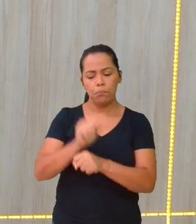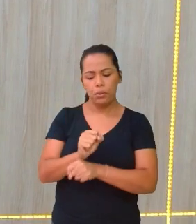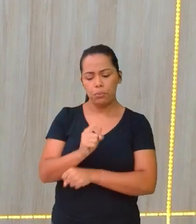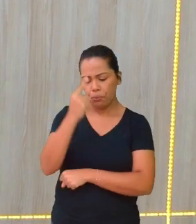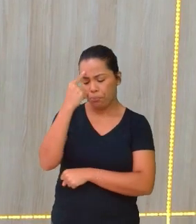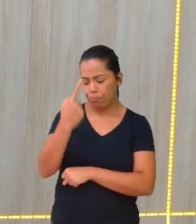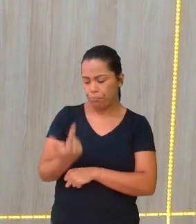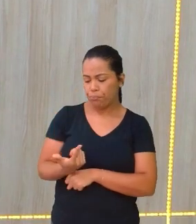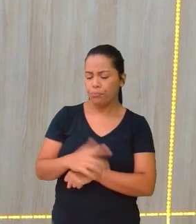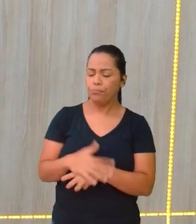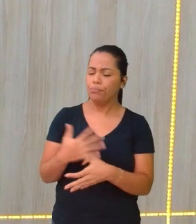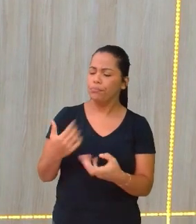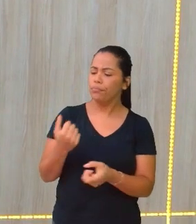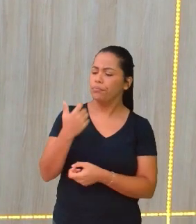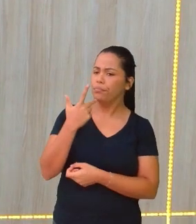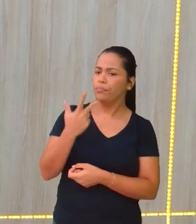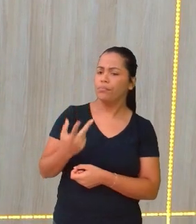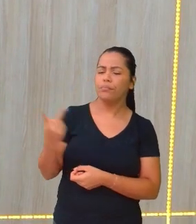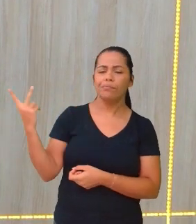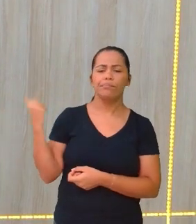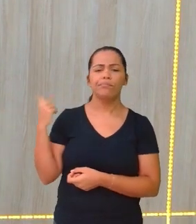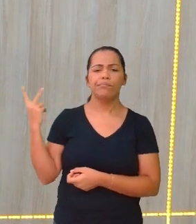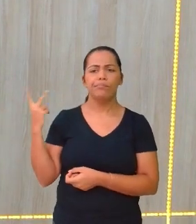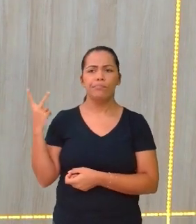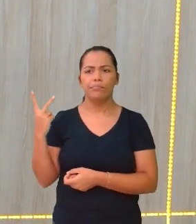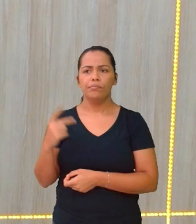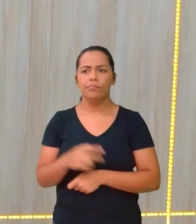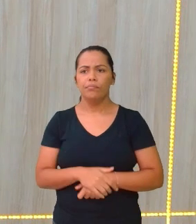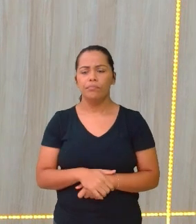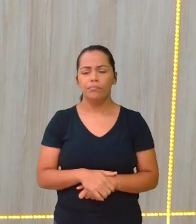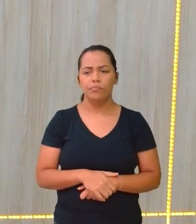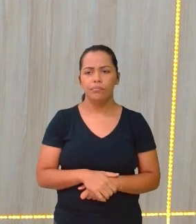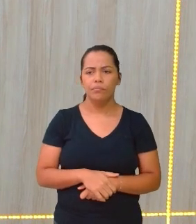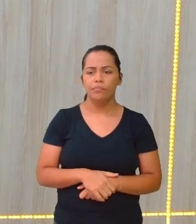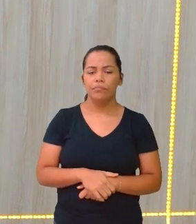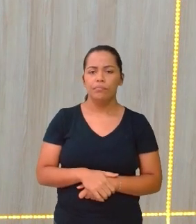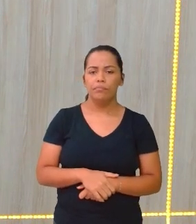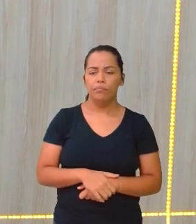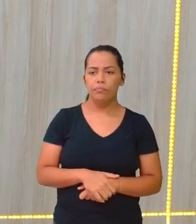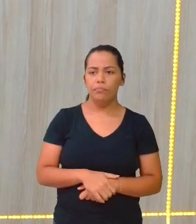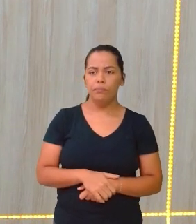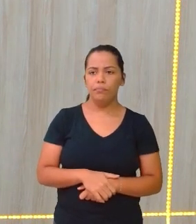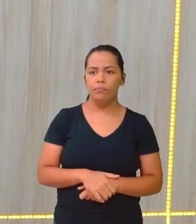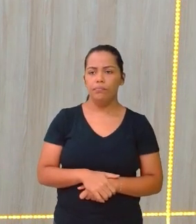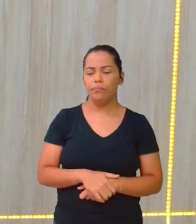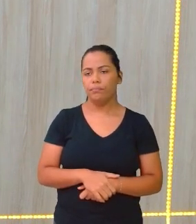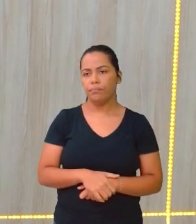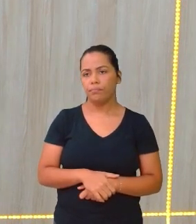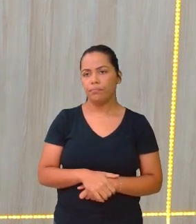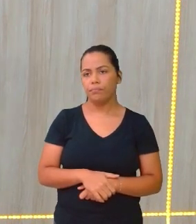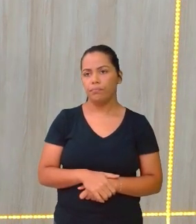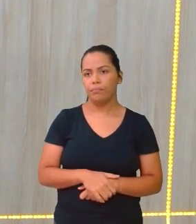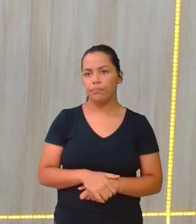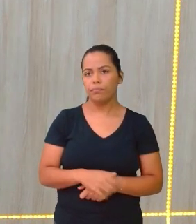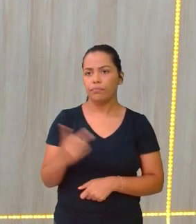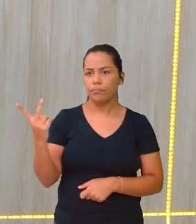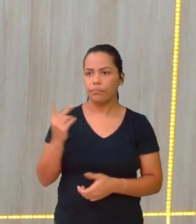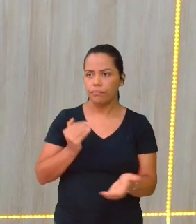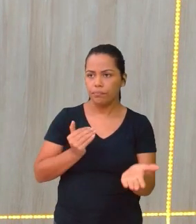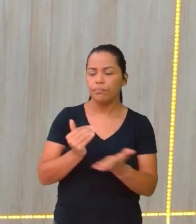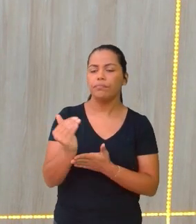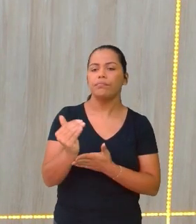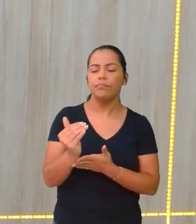Vamos dizer que eles, nesse meu exemplo, eles começam a juntar essas duas barras e eles